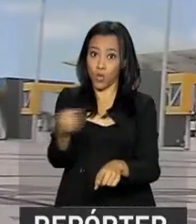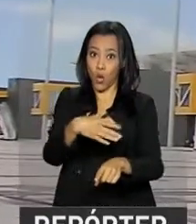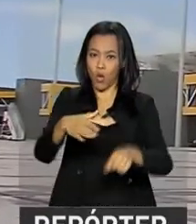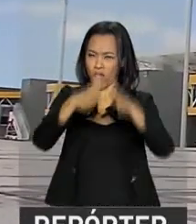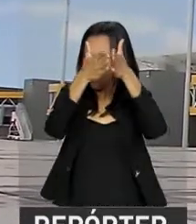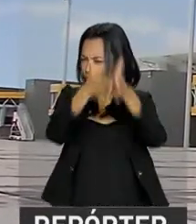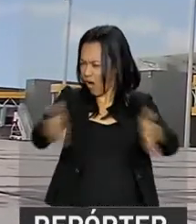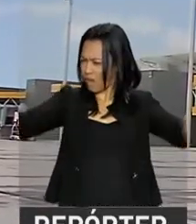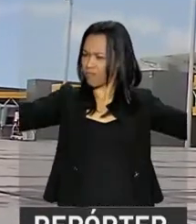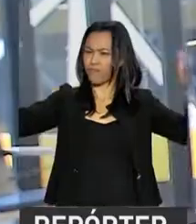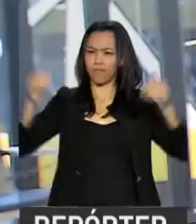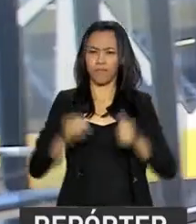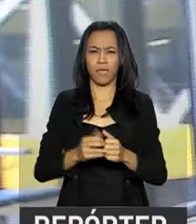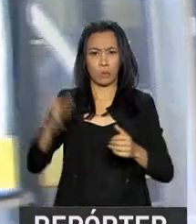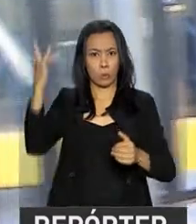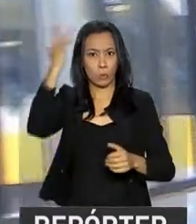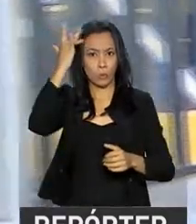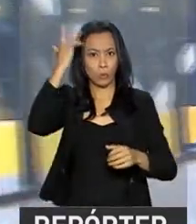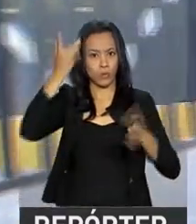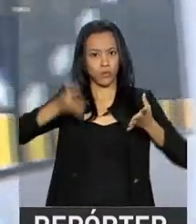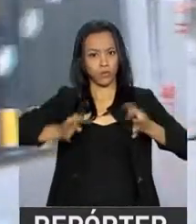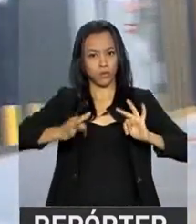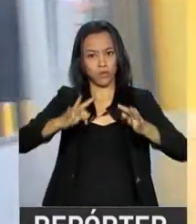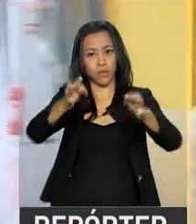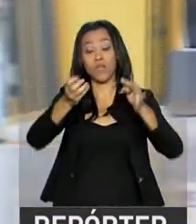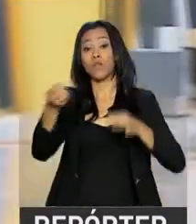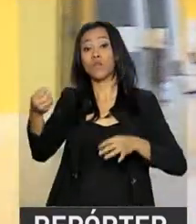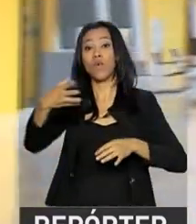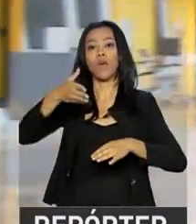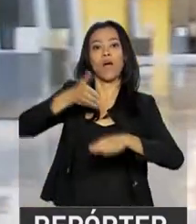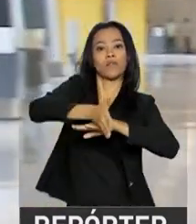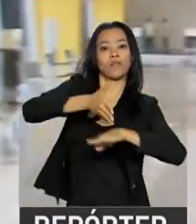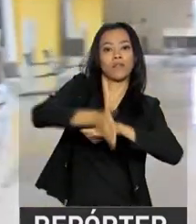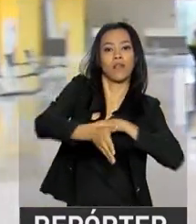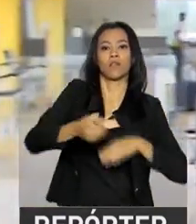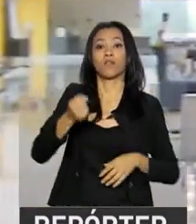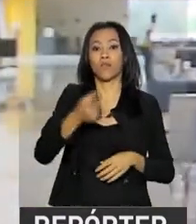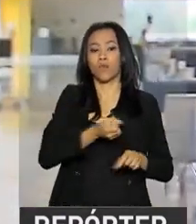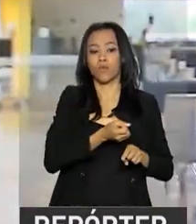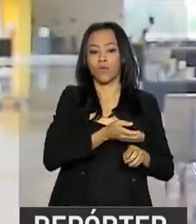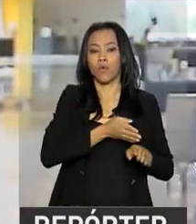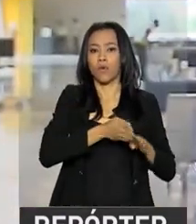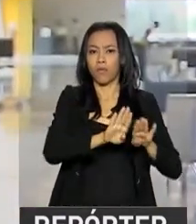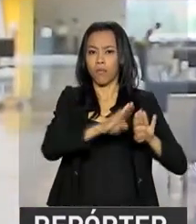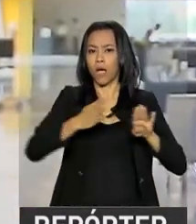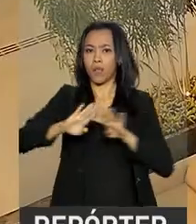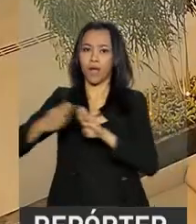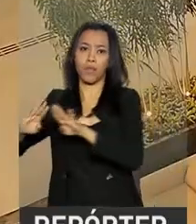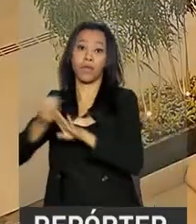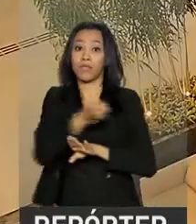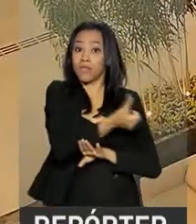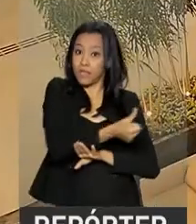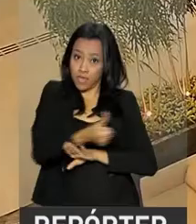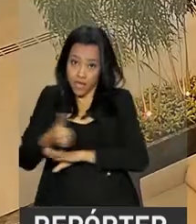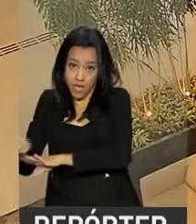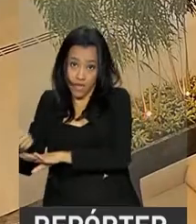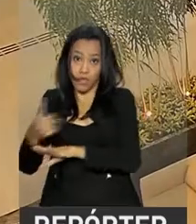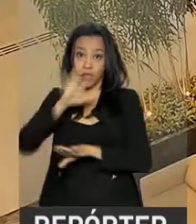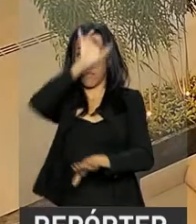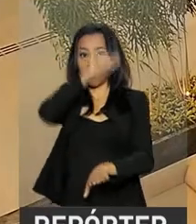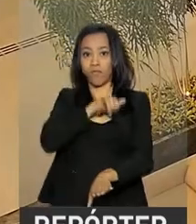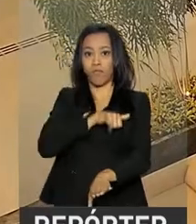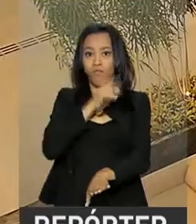mais ampla, mais moderna e com novo acesso. São seis pontes de embarque, um pátio para aeronaves com